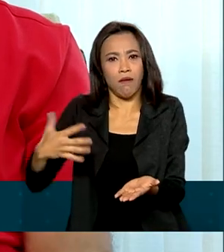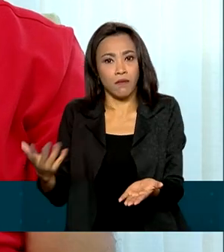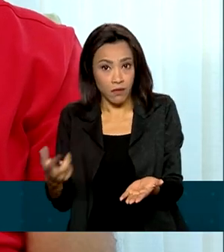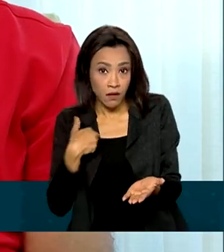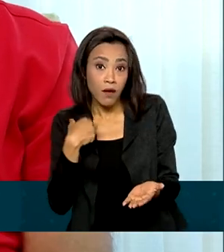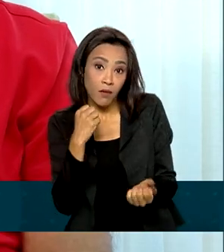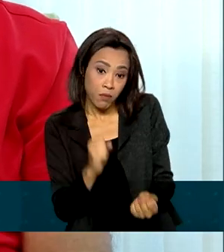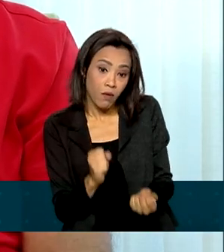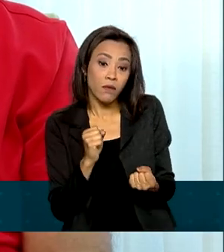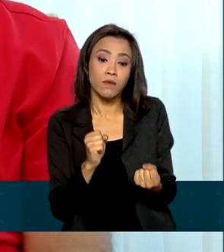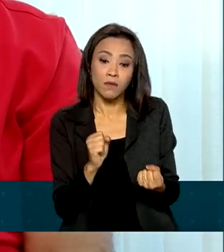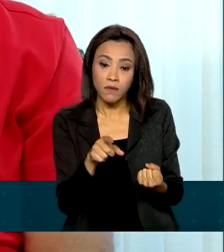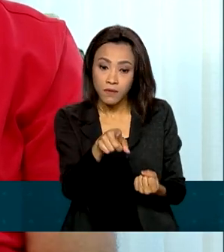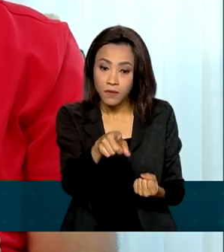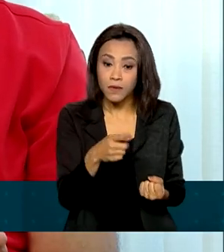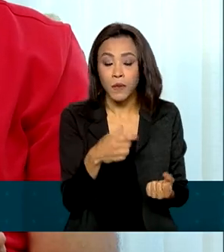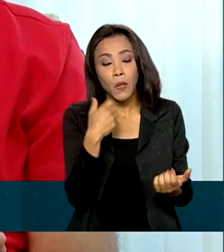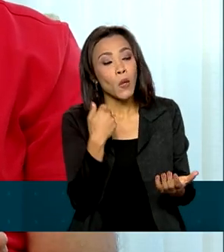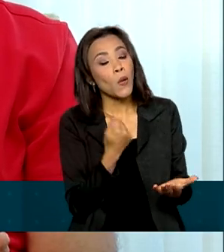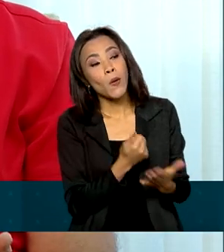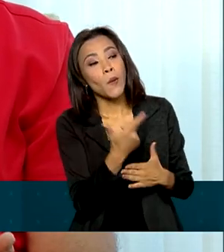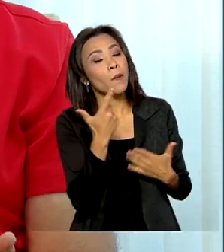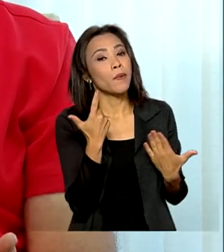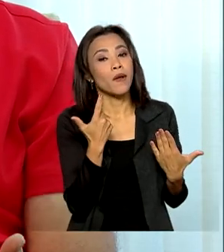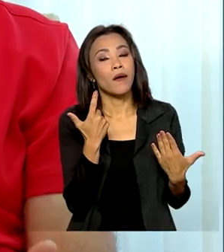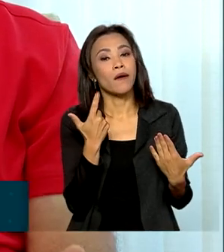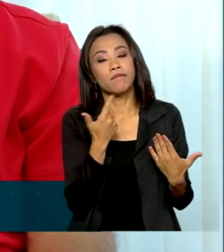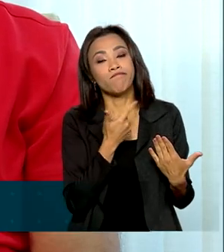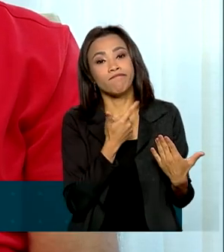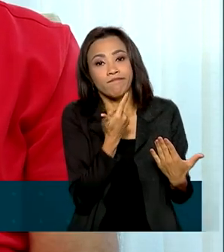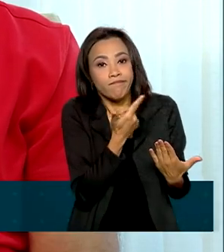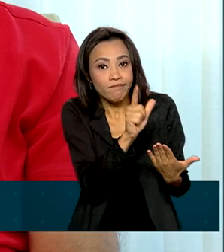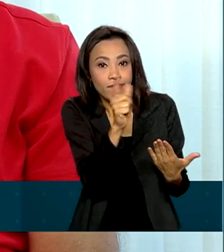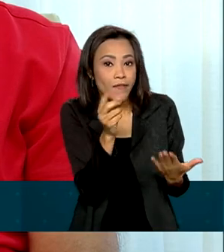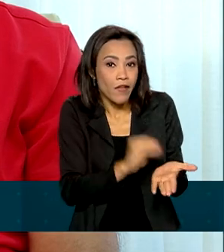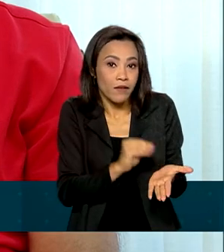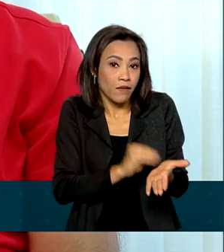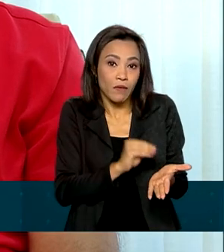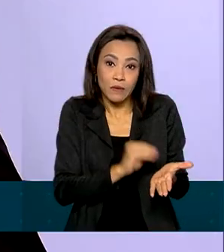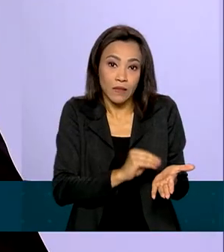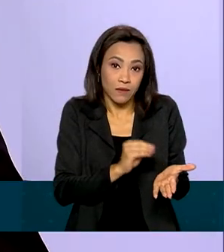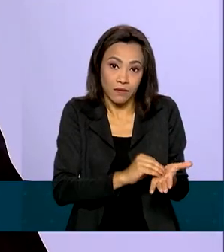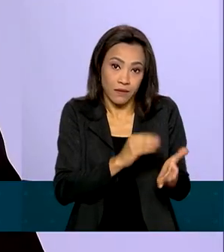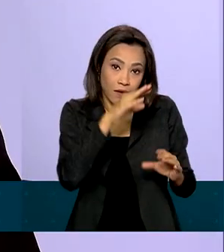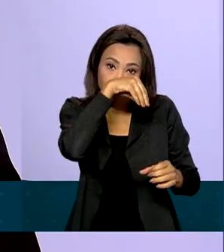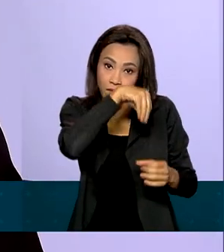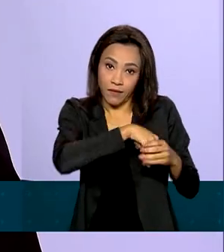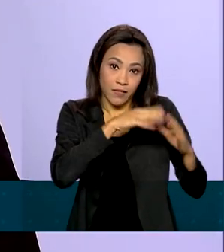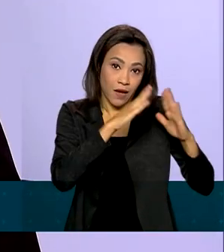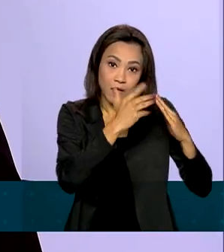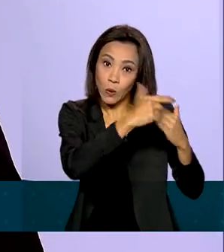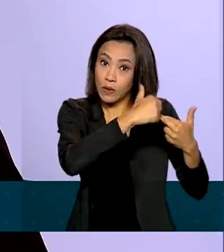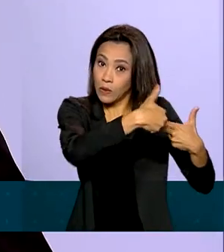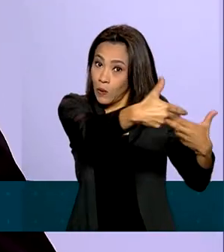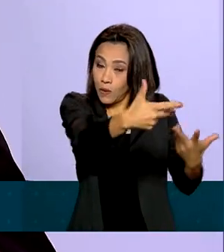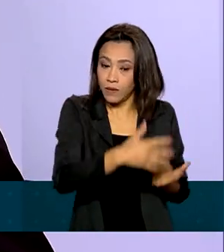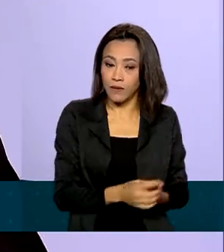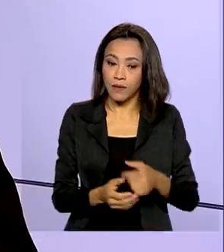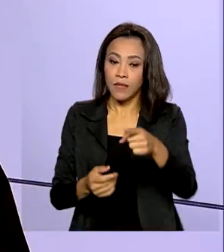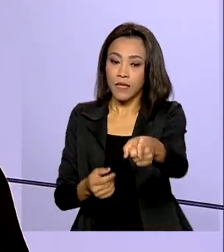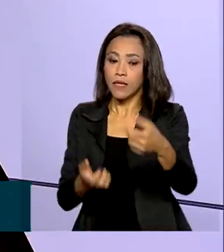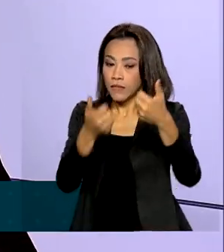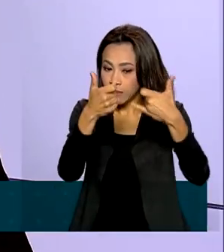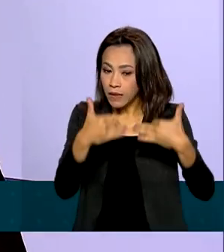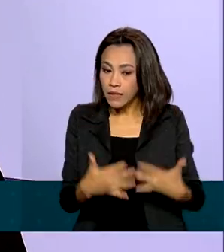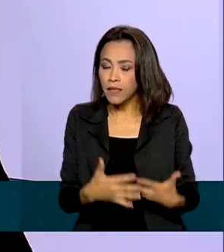lá, comer melhor, comprar algum utensílio que está faltando na casa. E acima de tudo, as